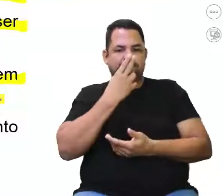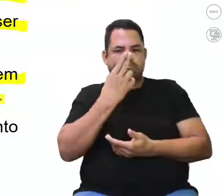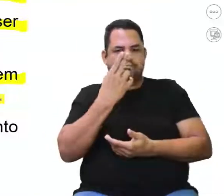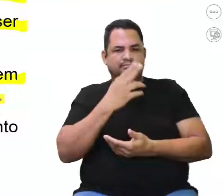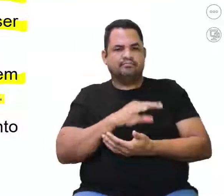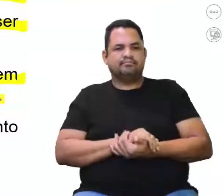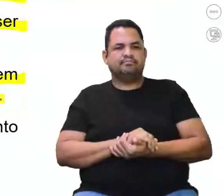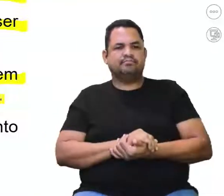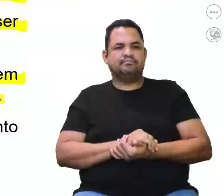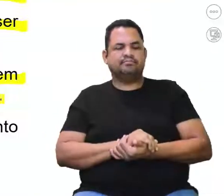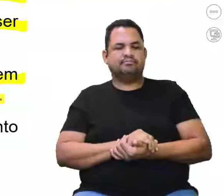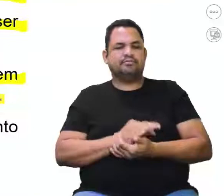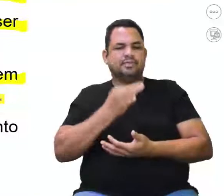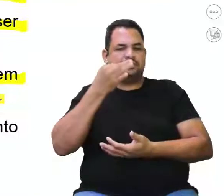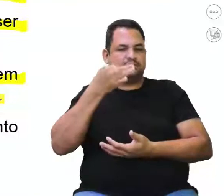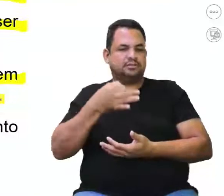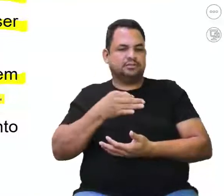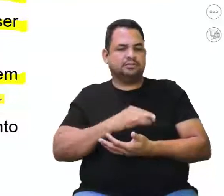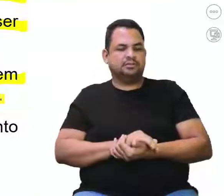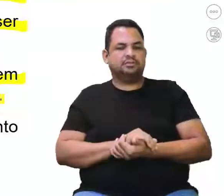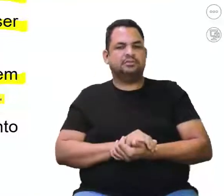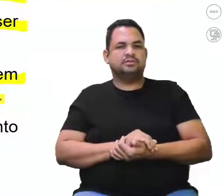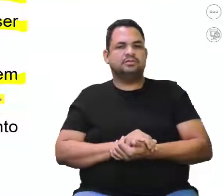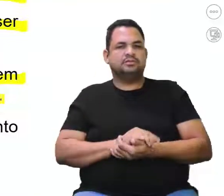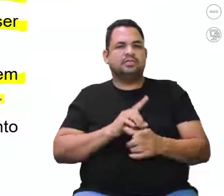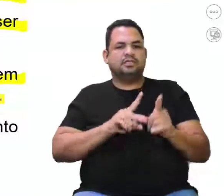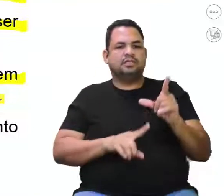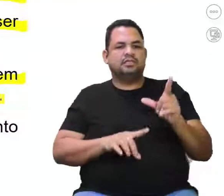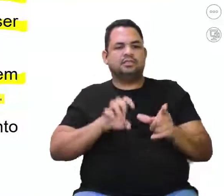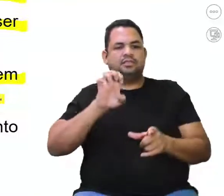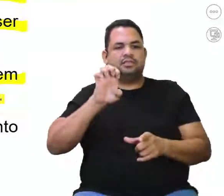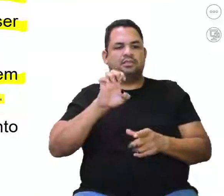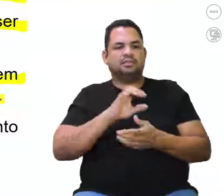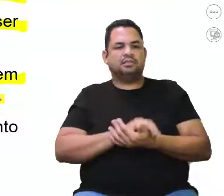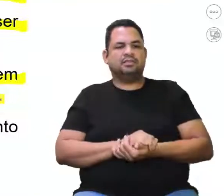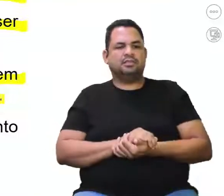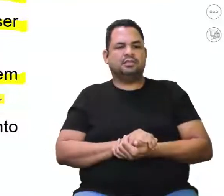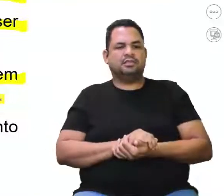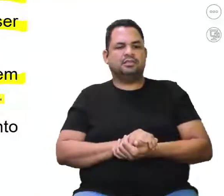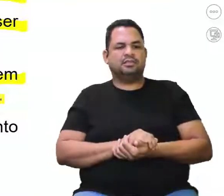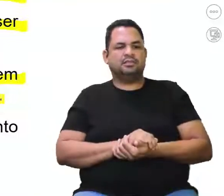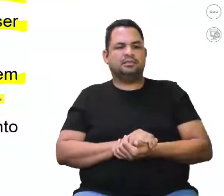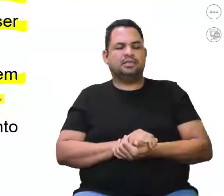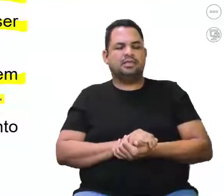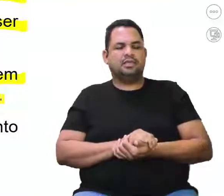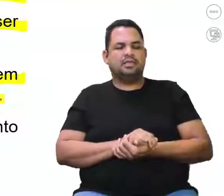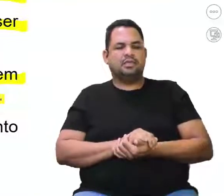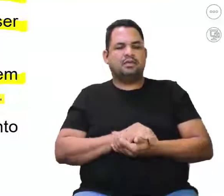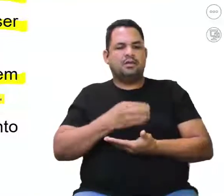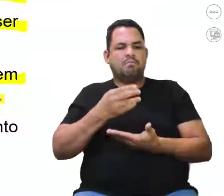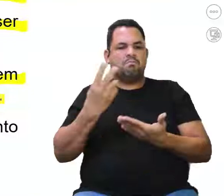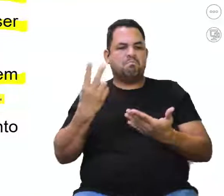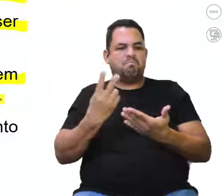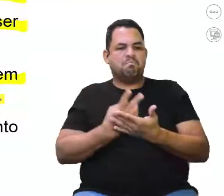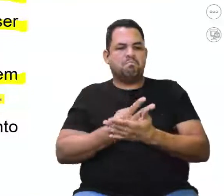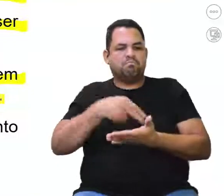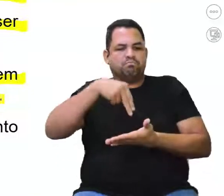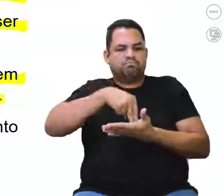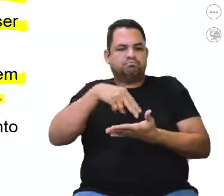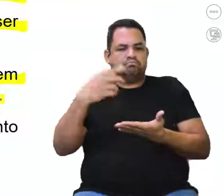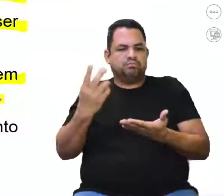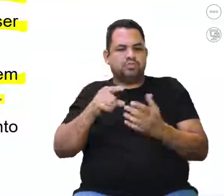né, professora? Sim. Ela está correta. Vamos analisar a E. A letra E, a má postura, a